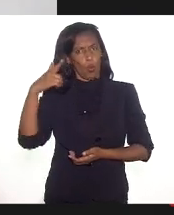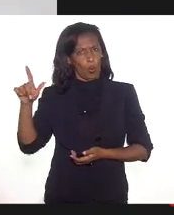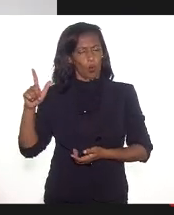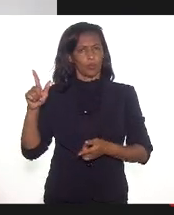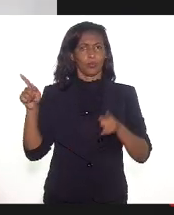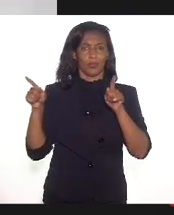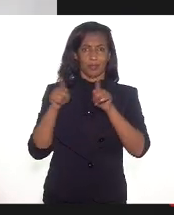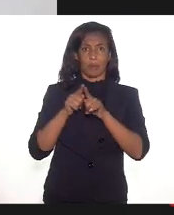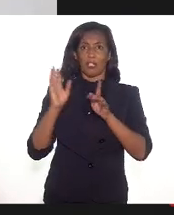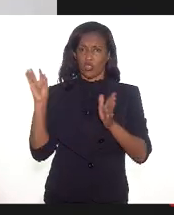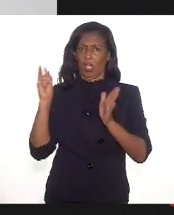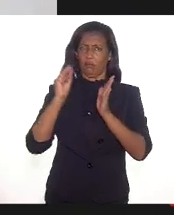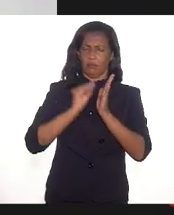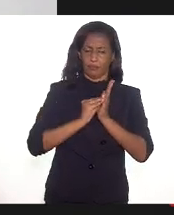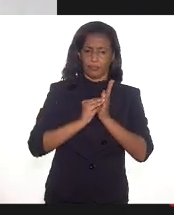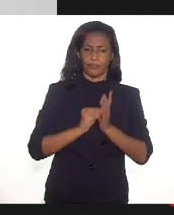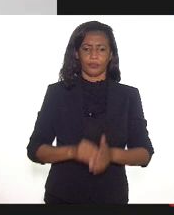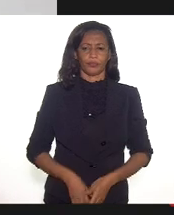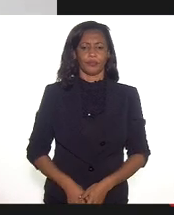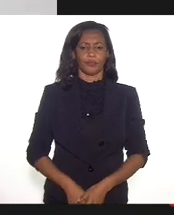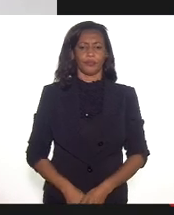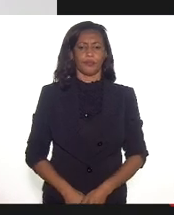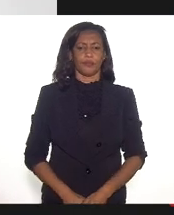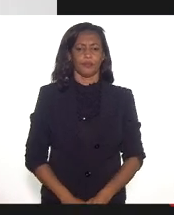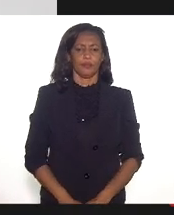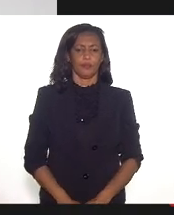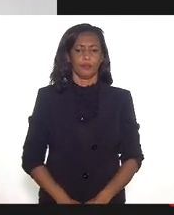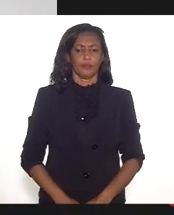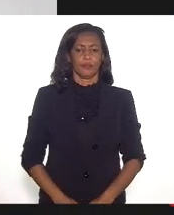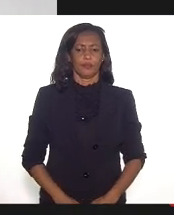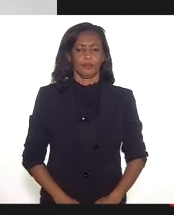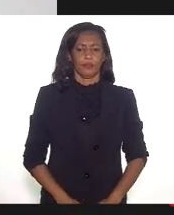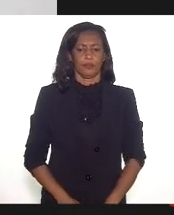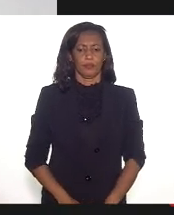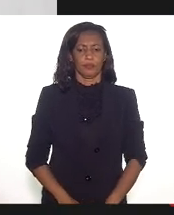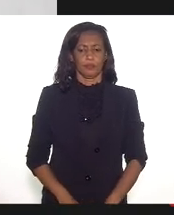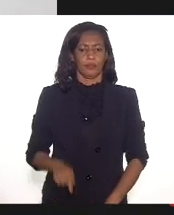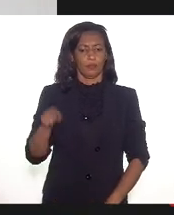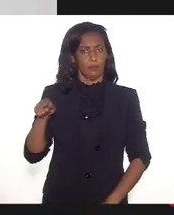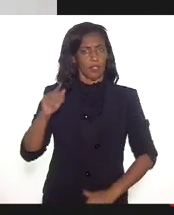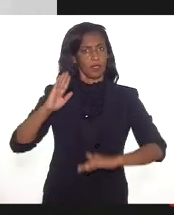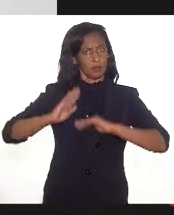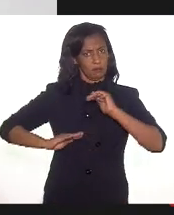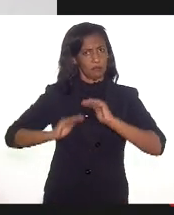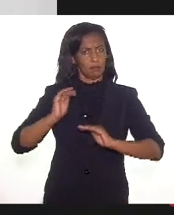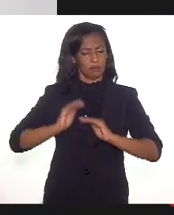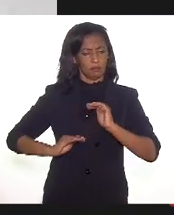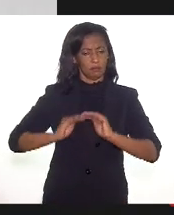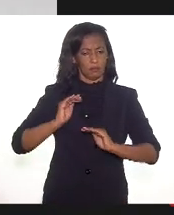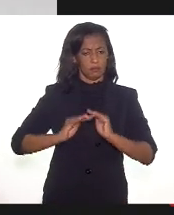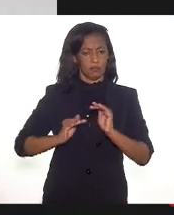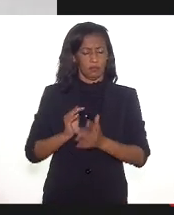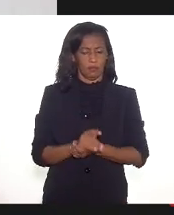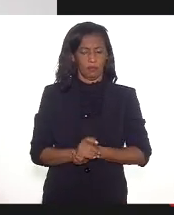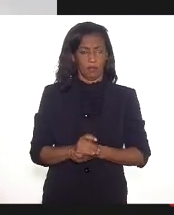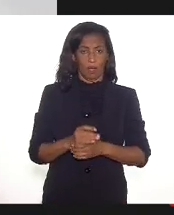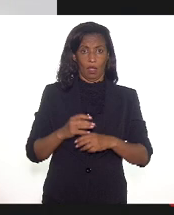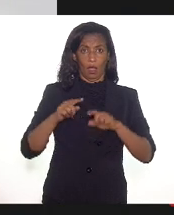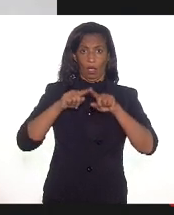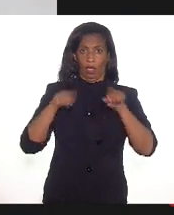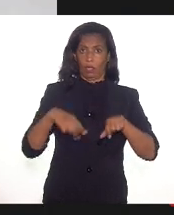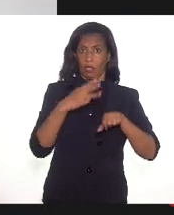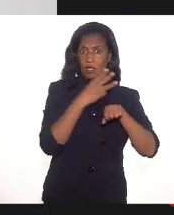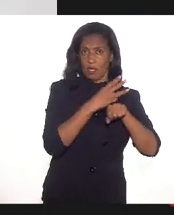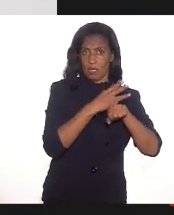que já foi colocada aqui também pela nossa colega Fernanda, esses profissionais estão, tirando o terceirizado, agora